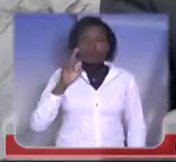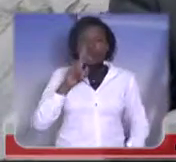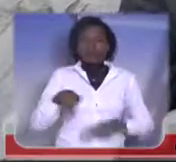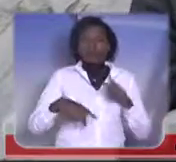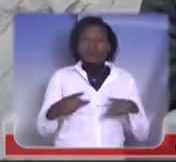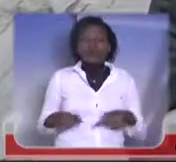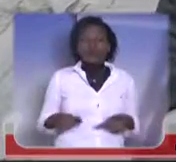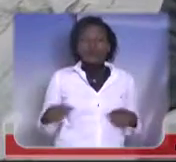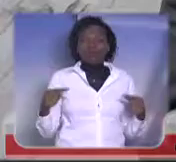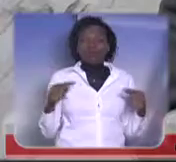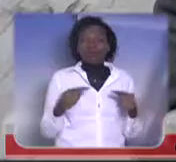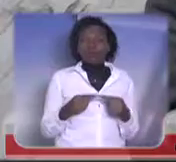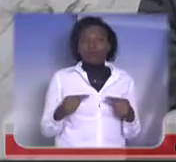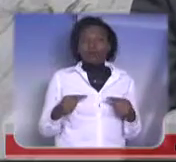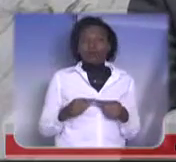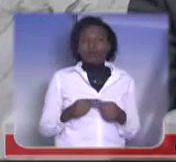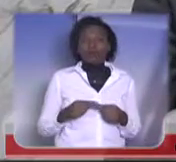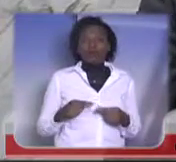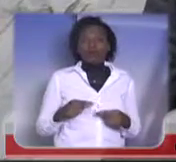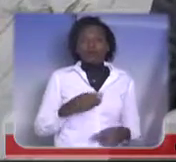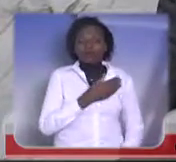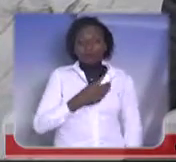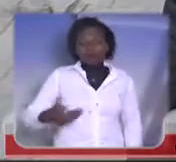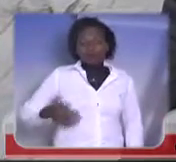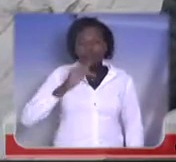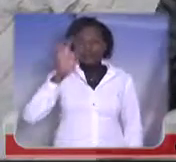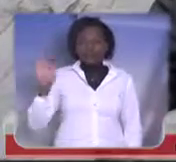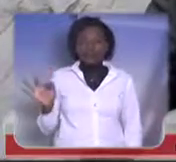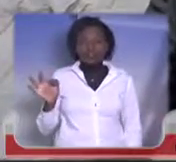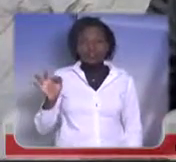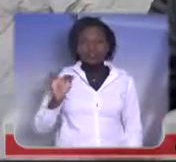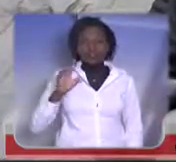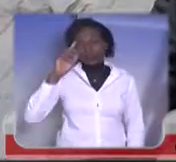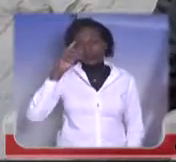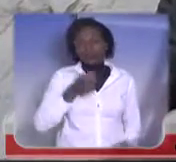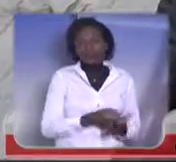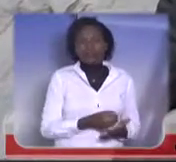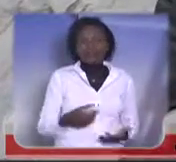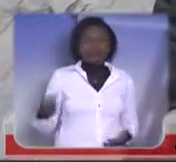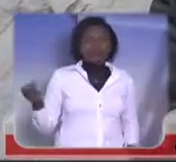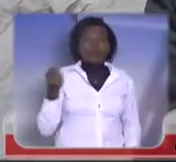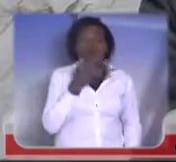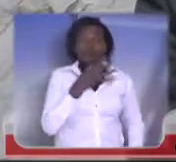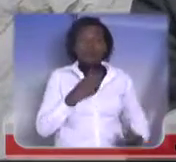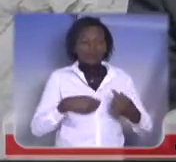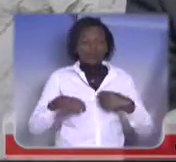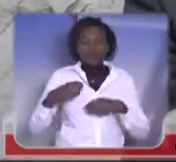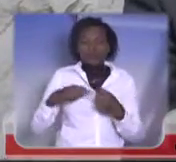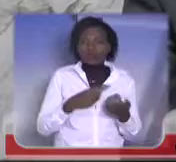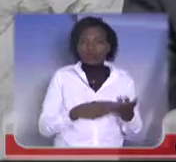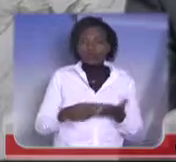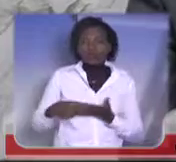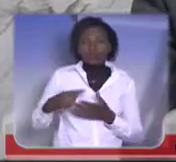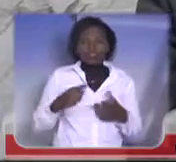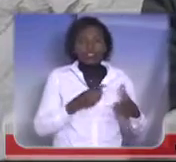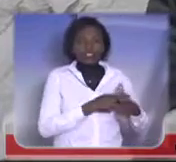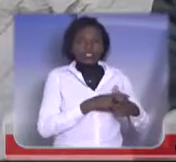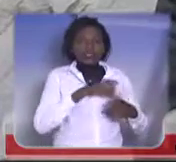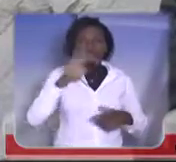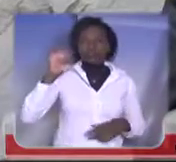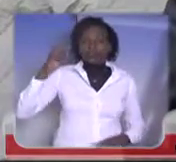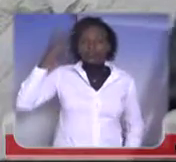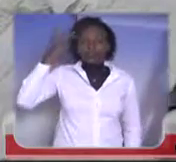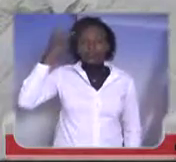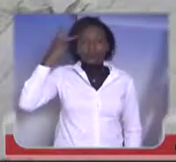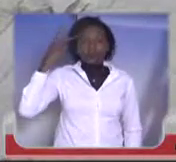cumprido a determinação do governo federal para que houvesse uma nova negociação na dívida do Estado de São